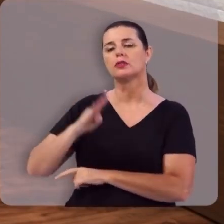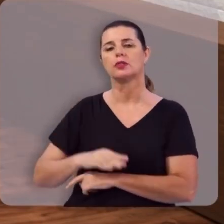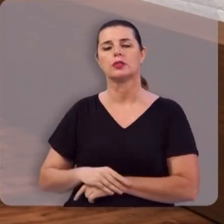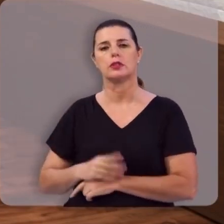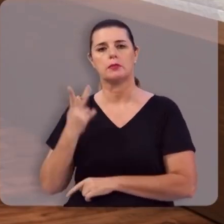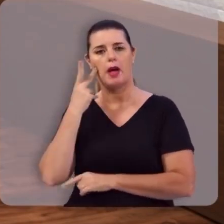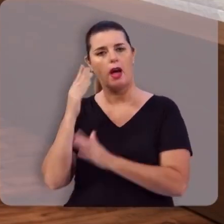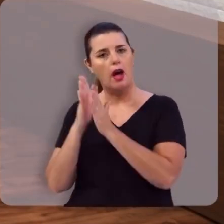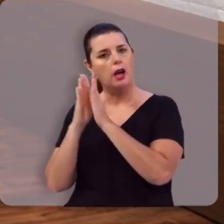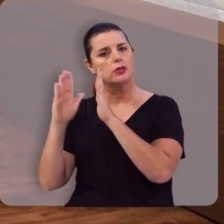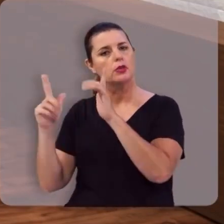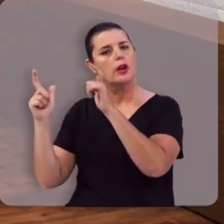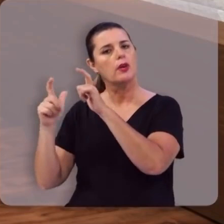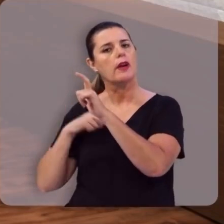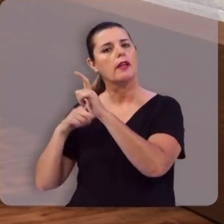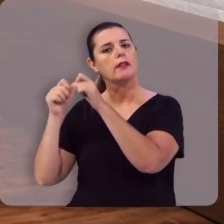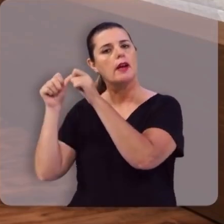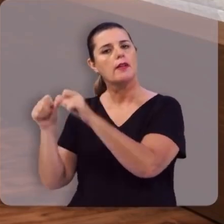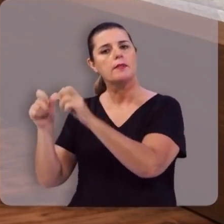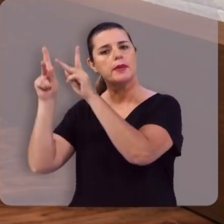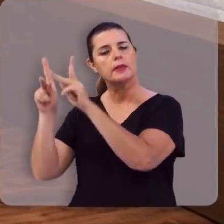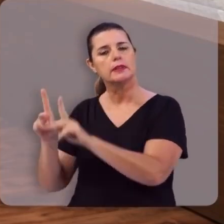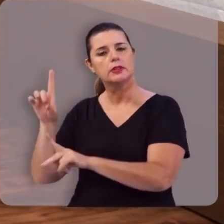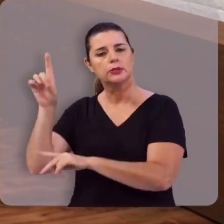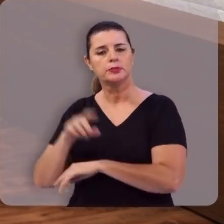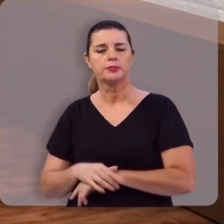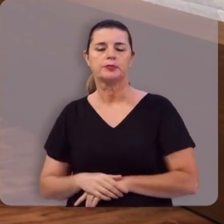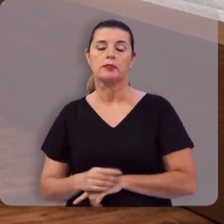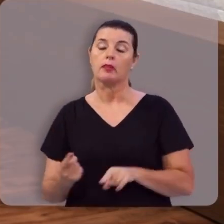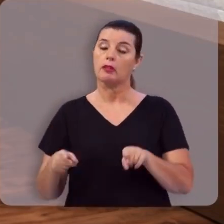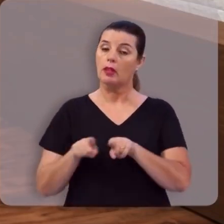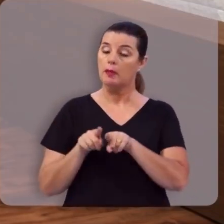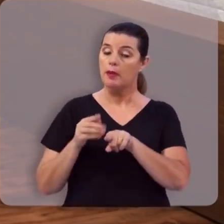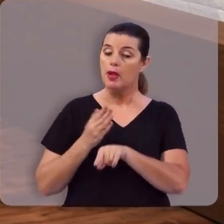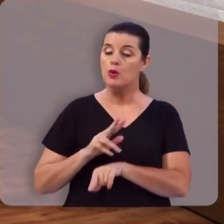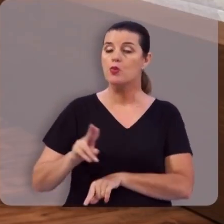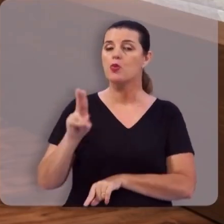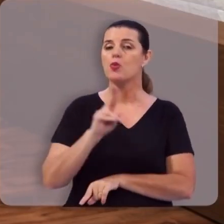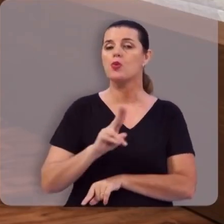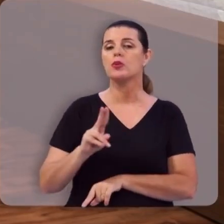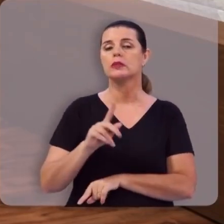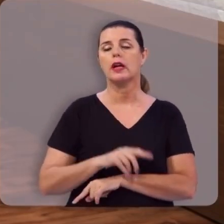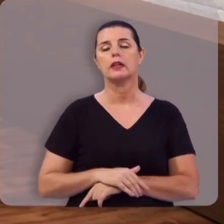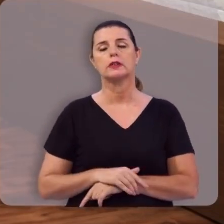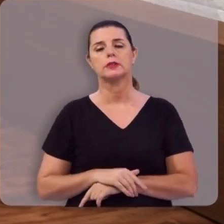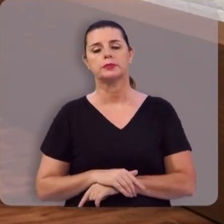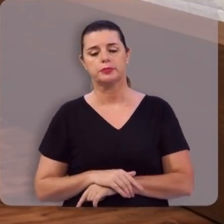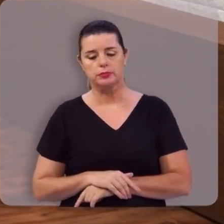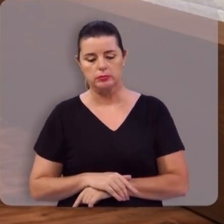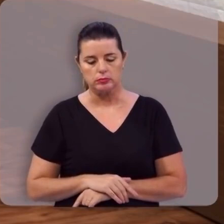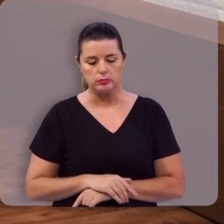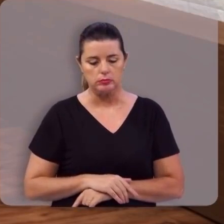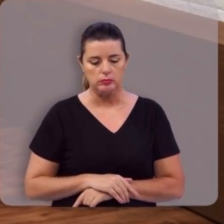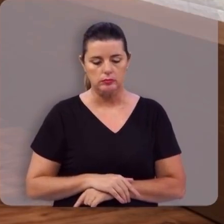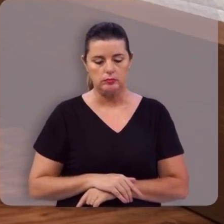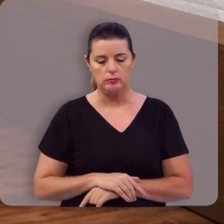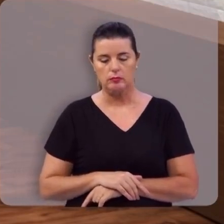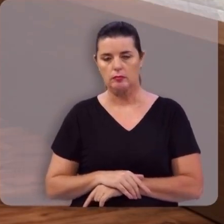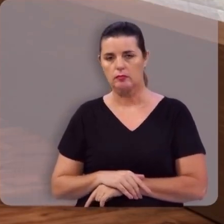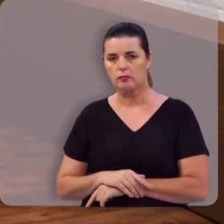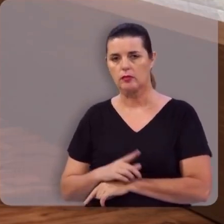a presença de Deus. E esta palavra também foi usada no grego clássico para o